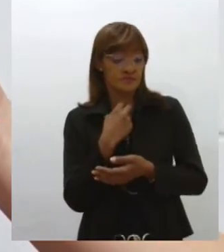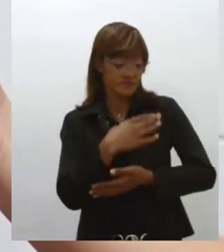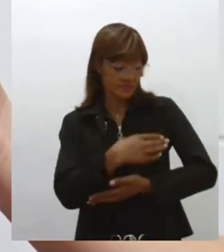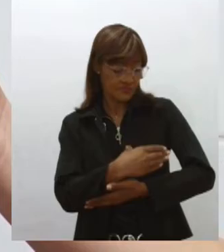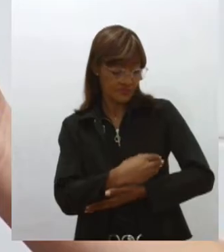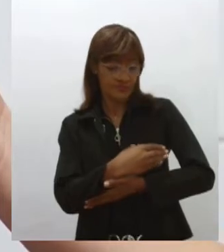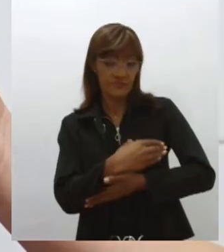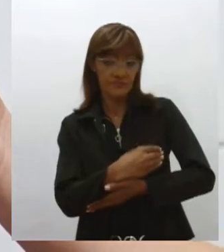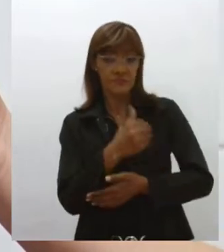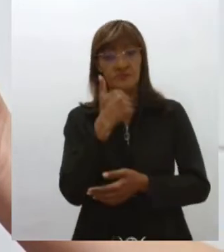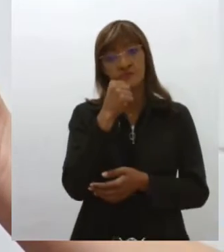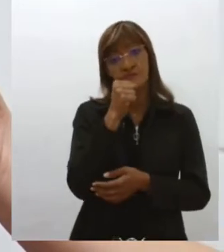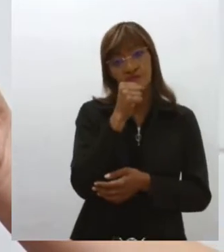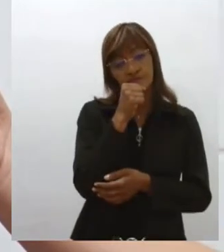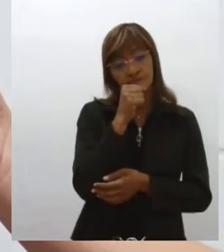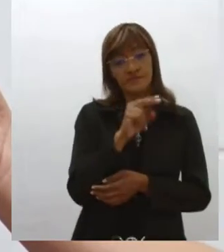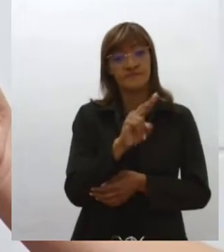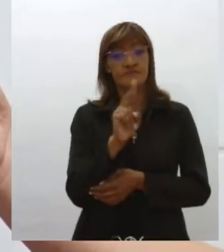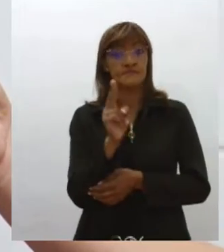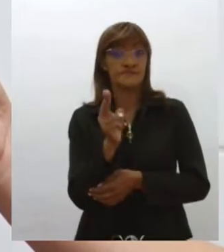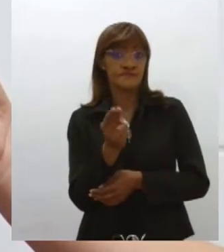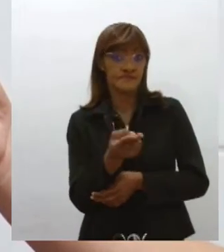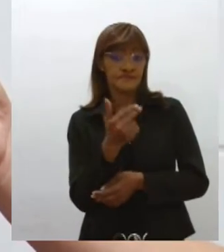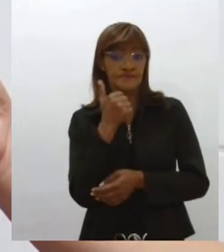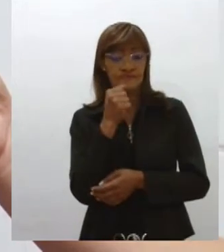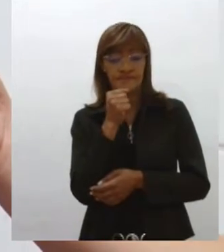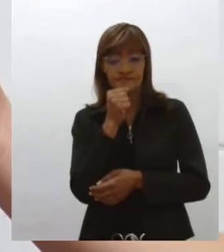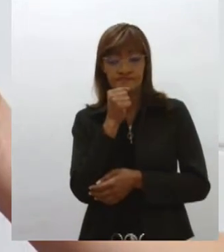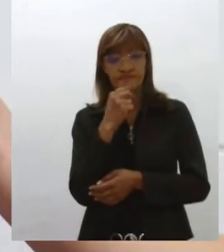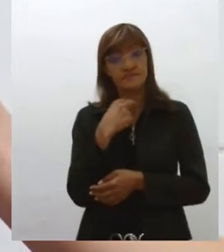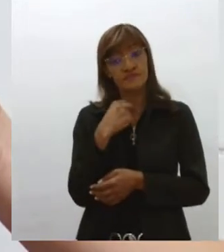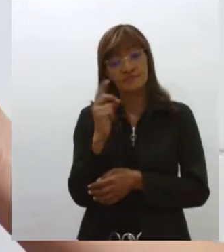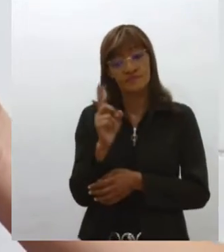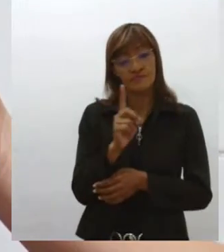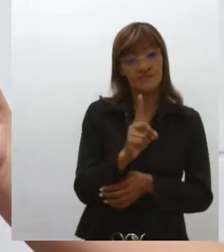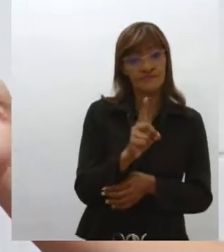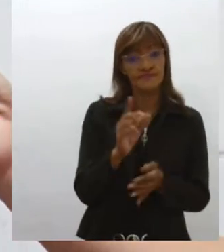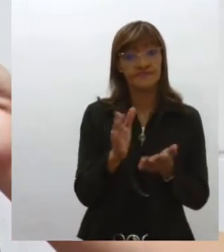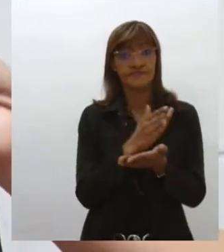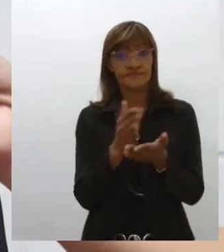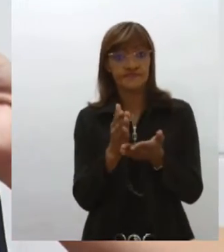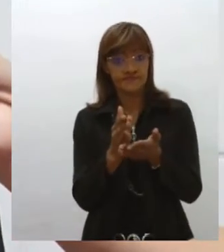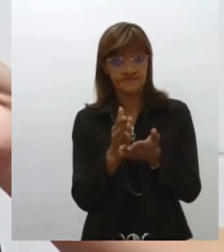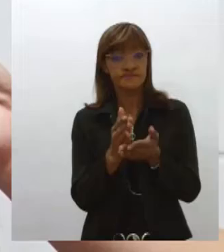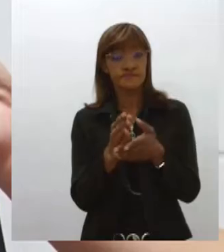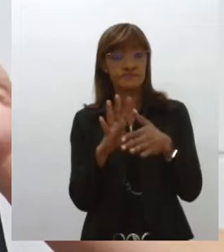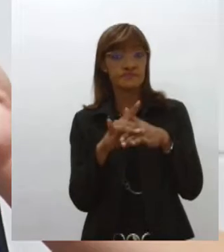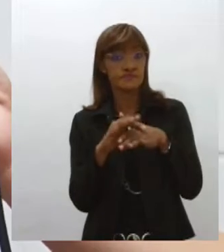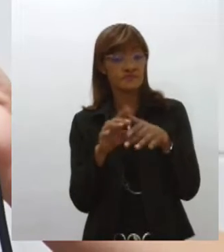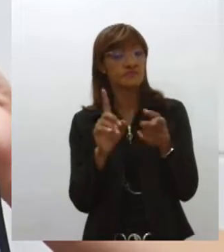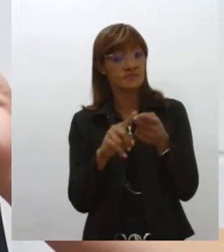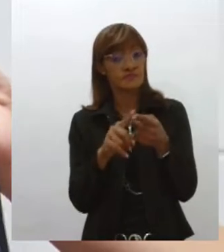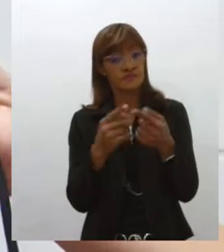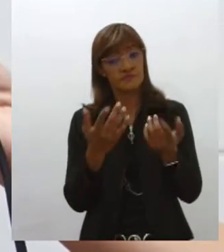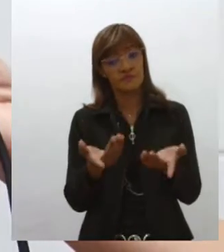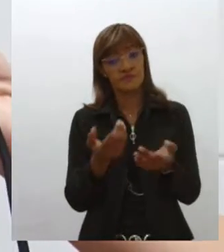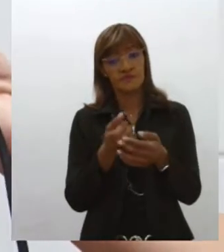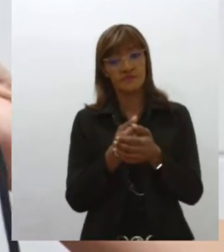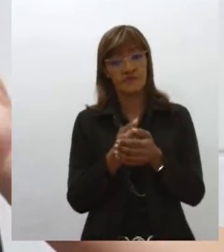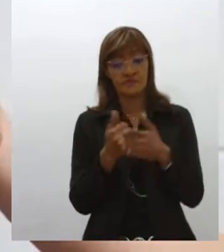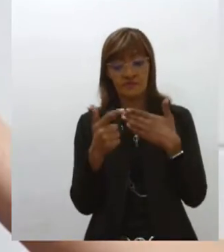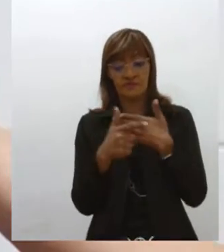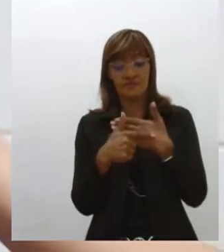ou a mãe impossibilitada de amamentar também, porque tem as condições clínicas da mãe, né? Então, esse é o real papel da gente.